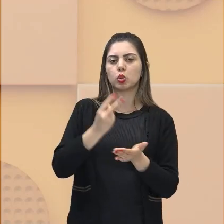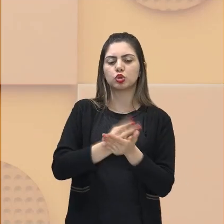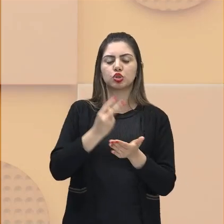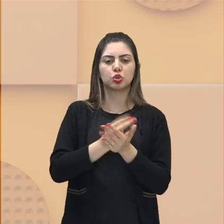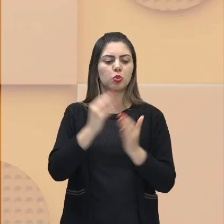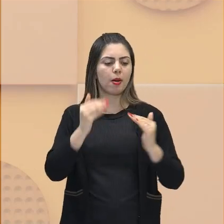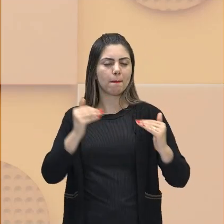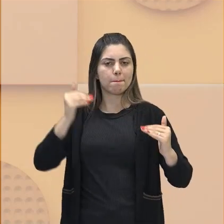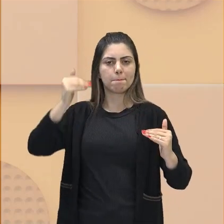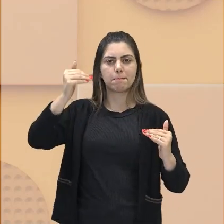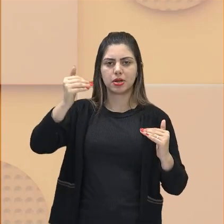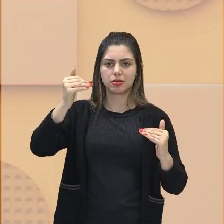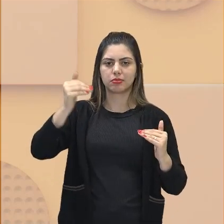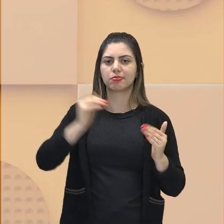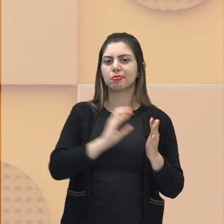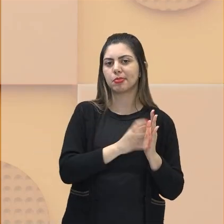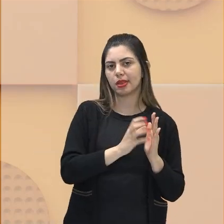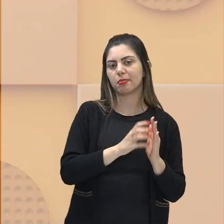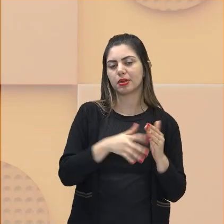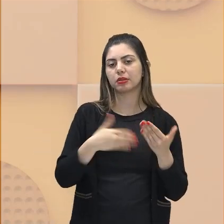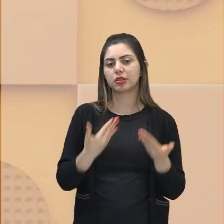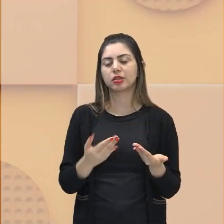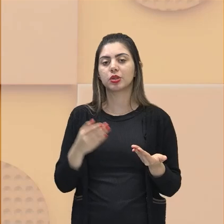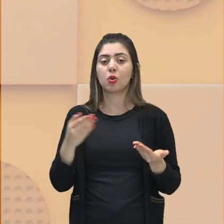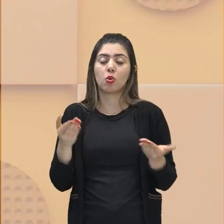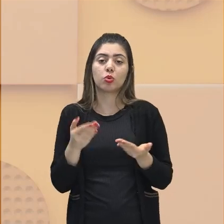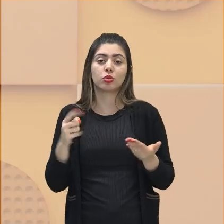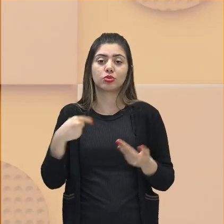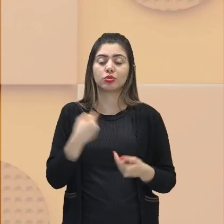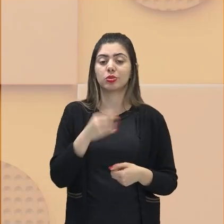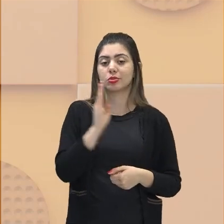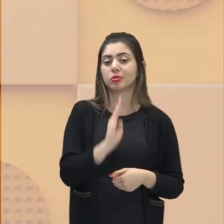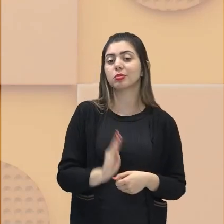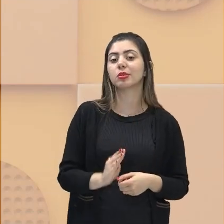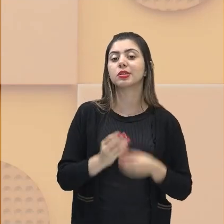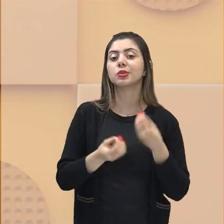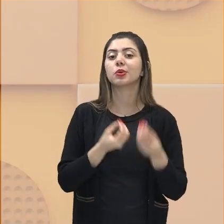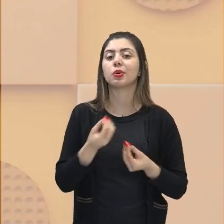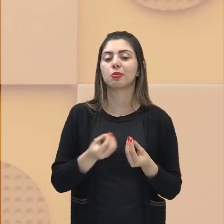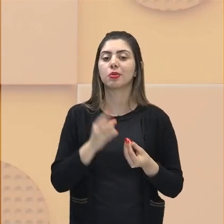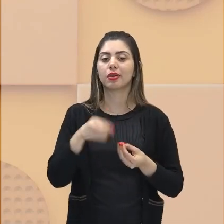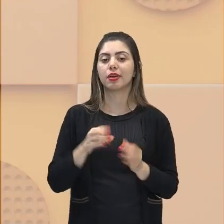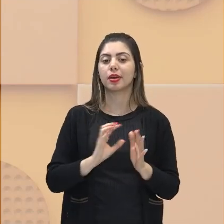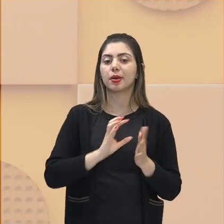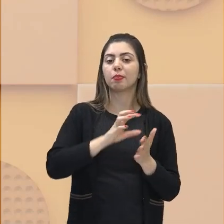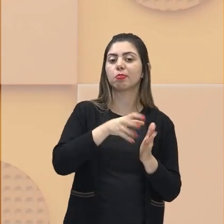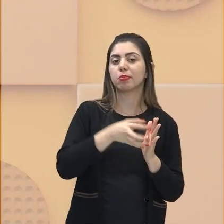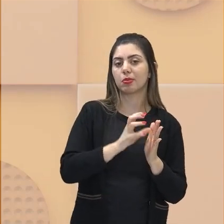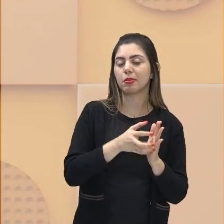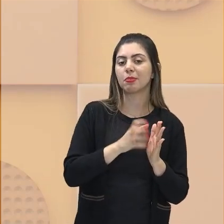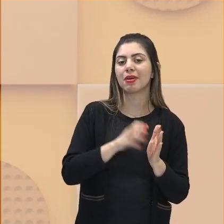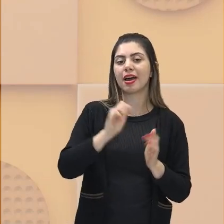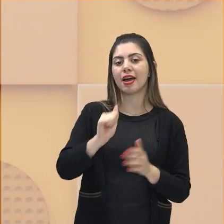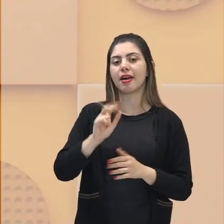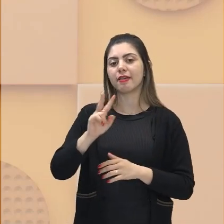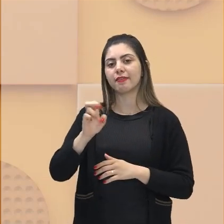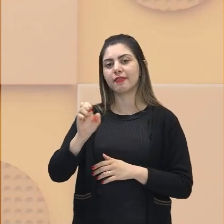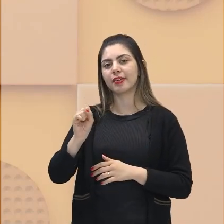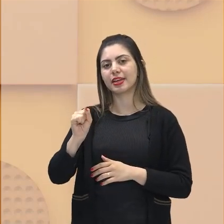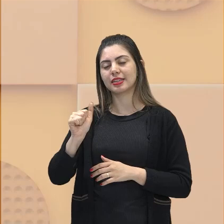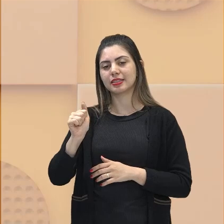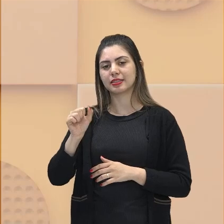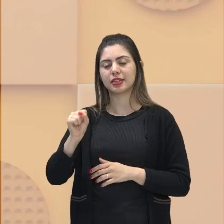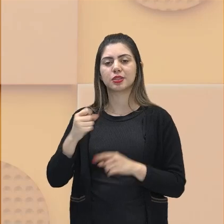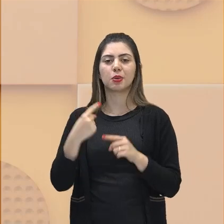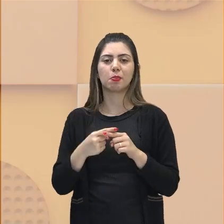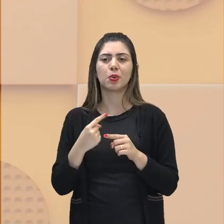todos os outros poderes. Por isso que nós temos aqui no Brasil uma chamada parlamentarismo às avessas, porque era o contrário